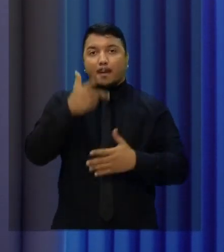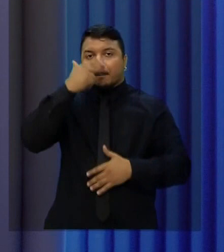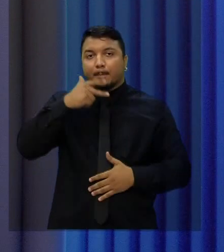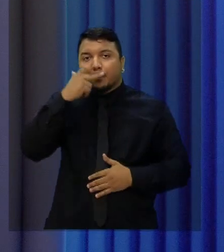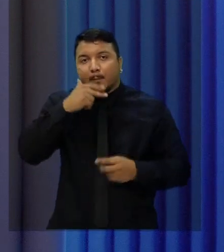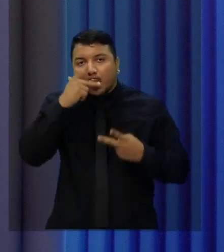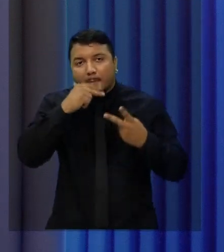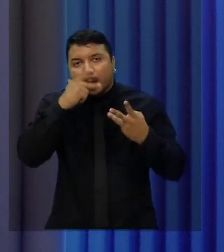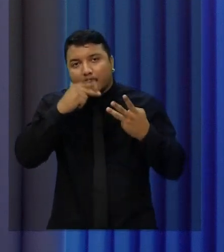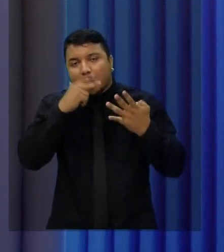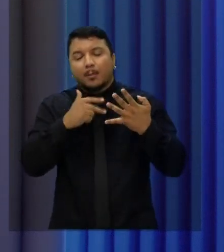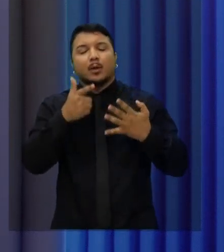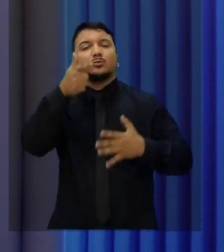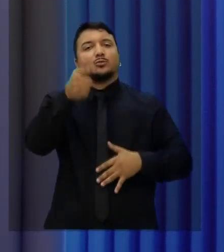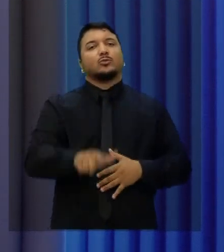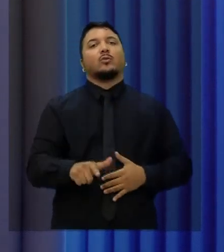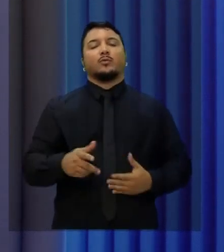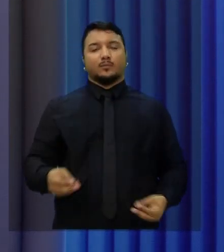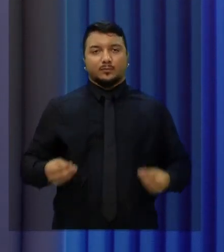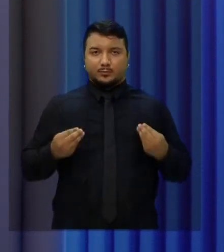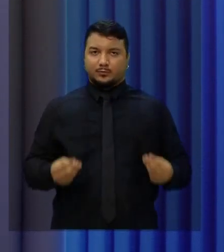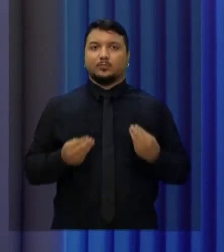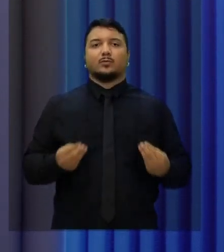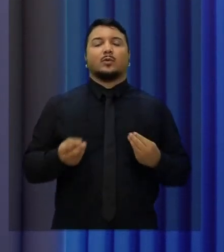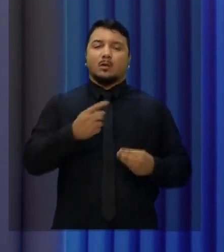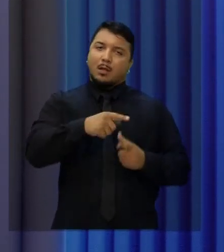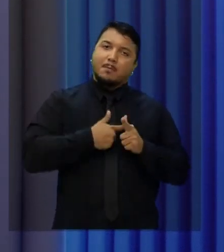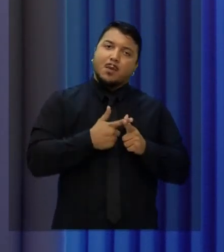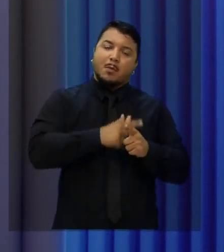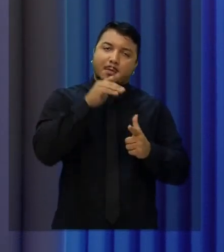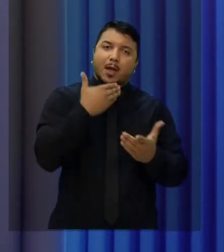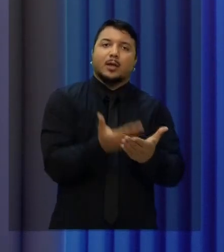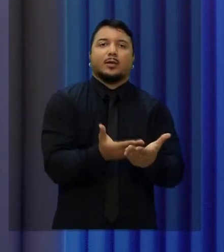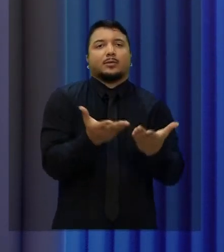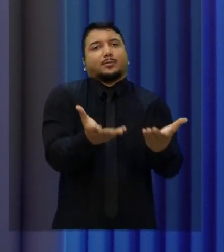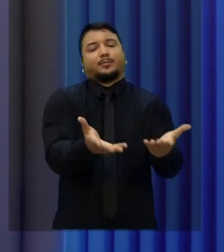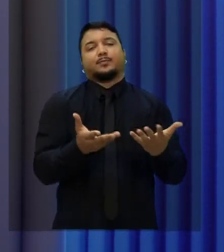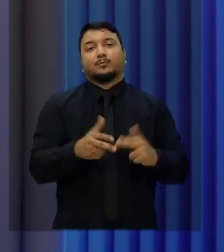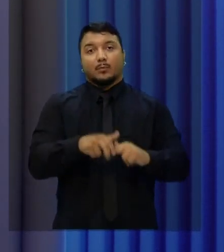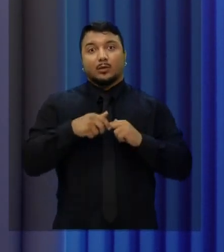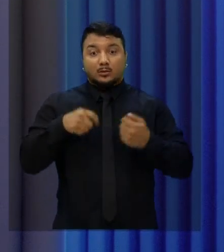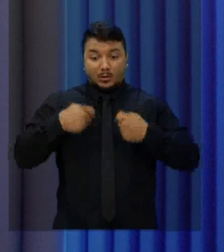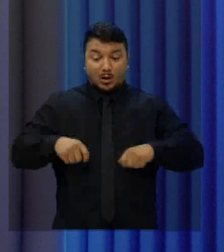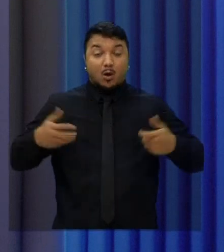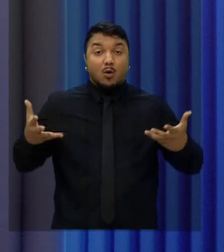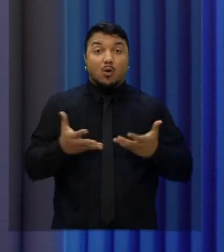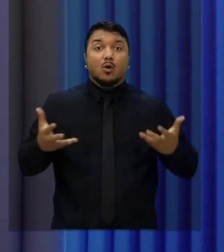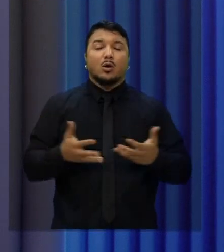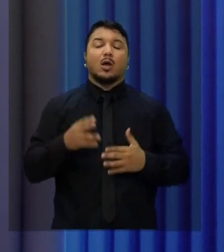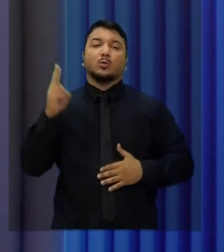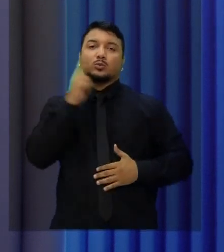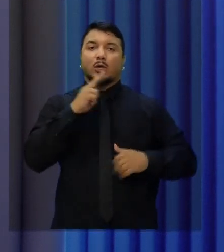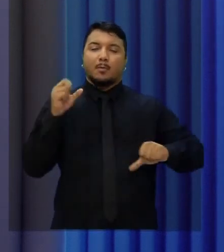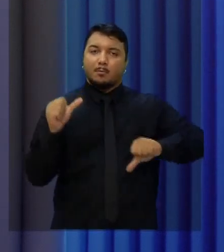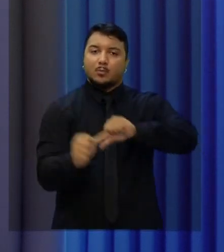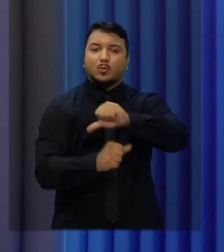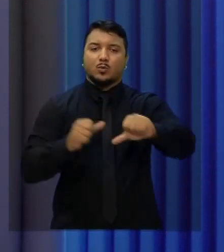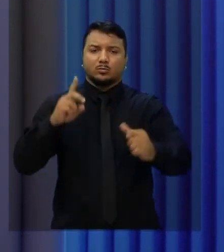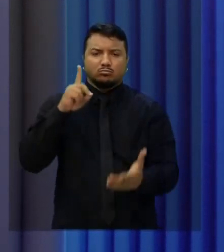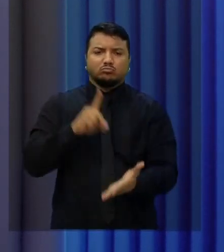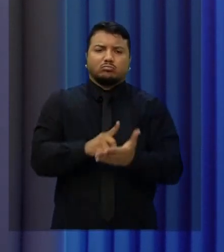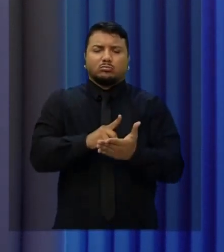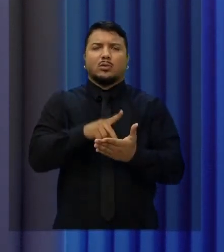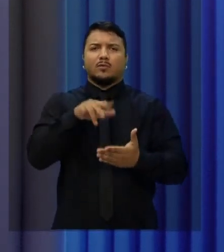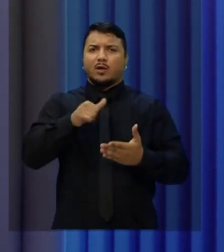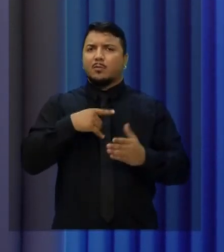propostas, com as mesmas promessas e os seus problemas são os mesmos. Está na hora da mudança real, a mudança que vai trazer prosperidade, que vai